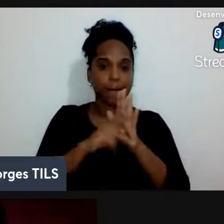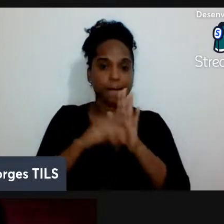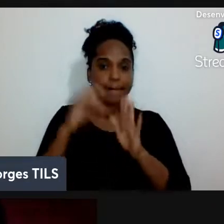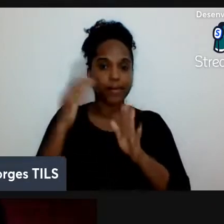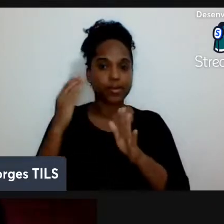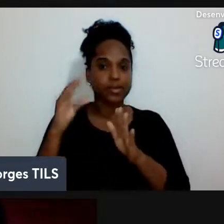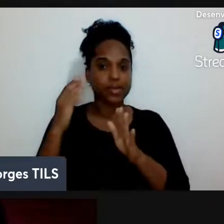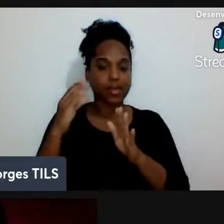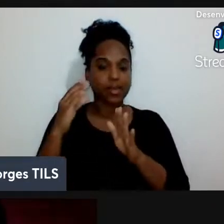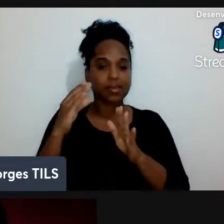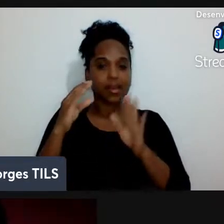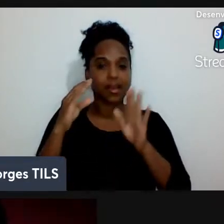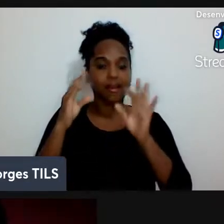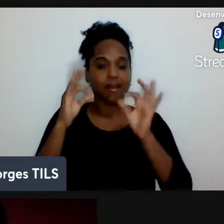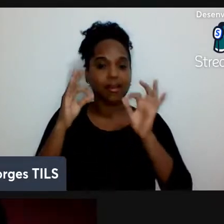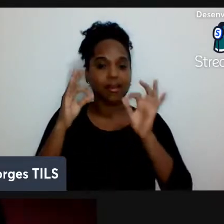geral